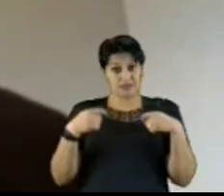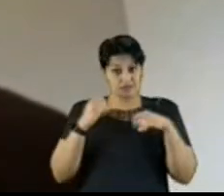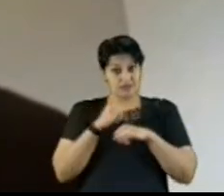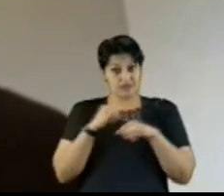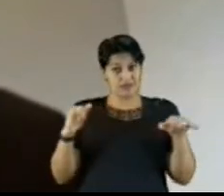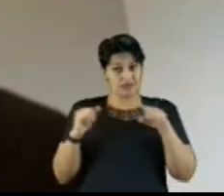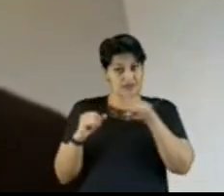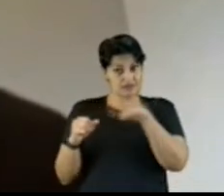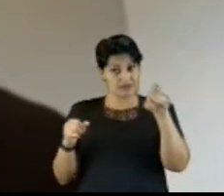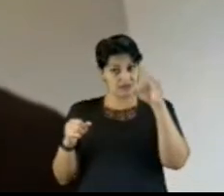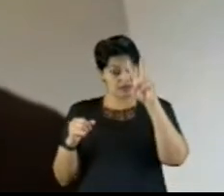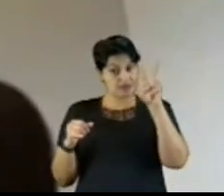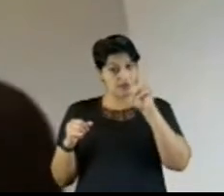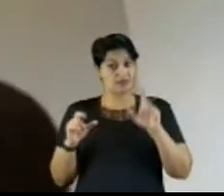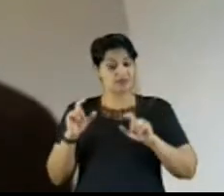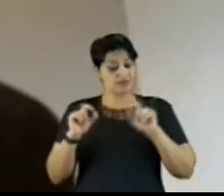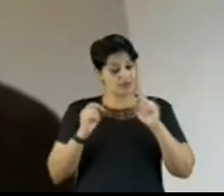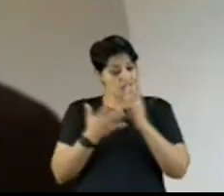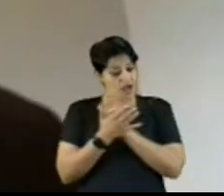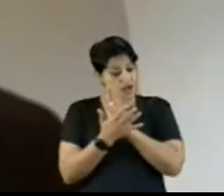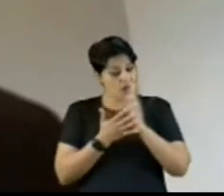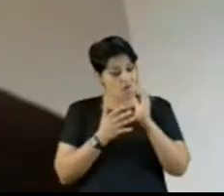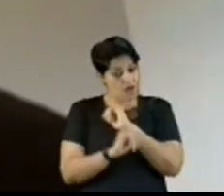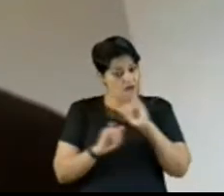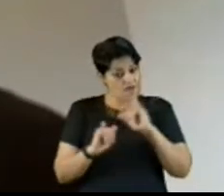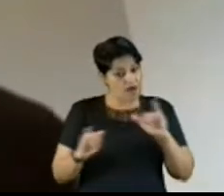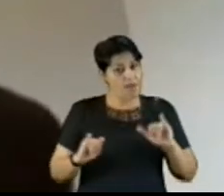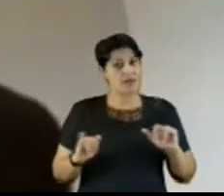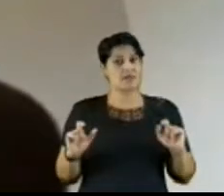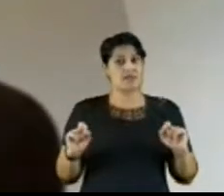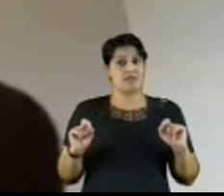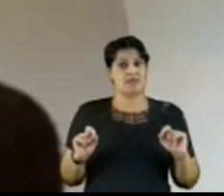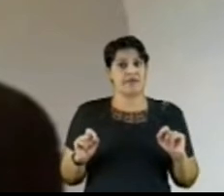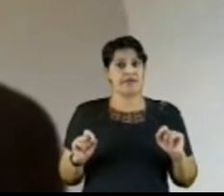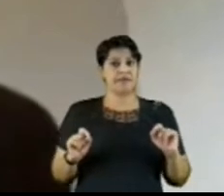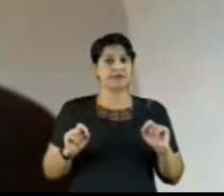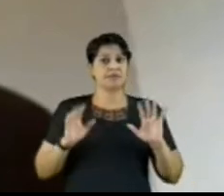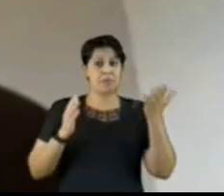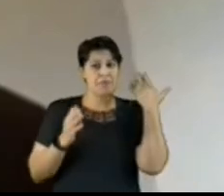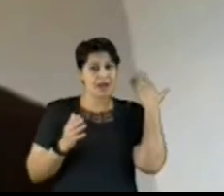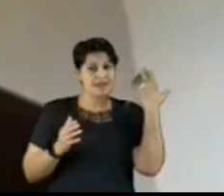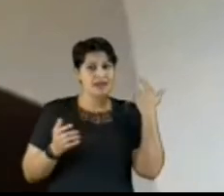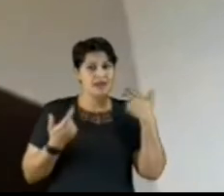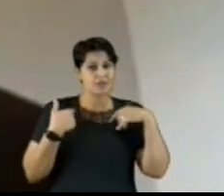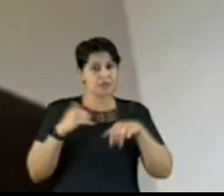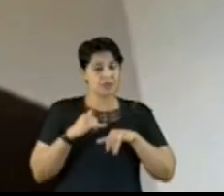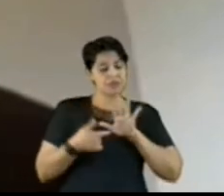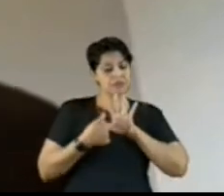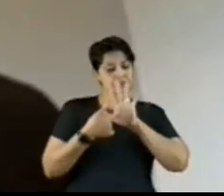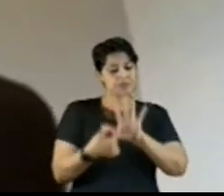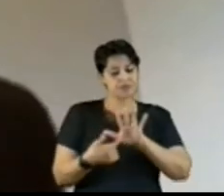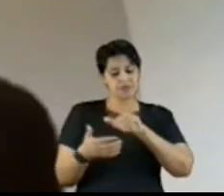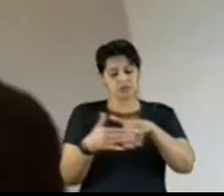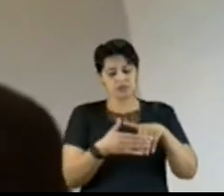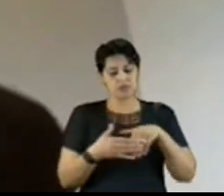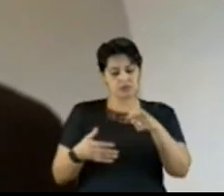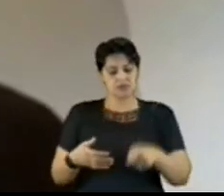algumas informações que trouxe a esse plenário quando da apresentação do voto condutor do Acórdão